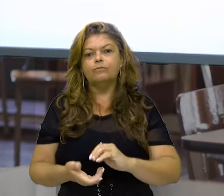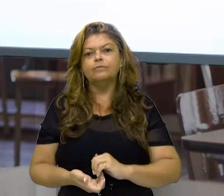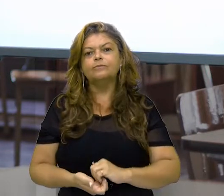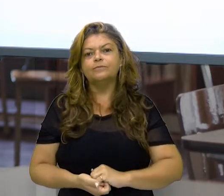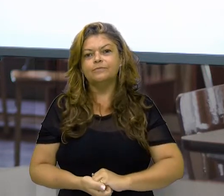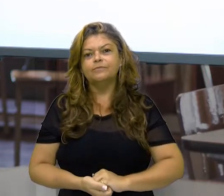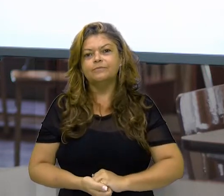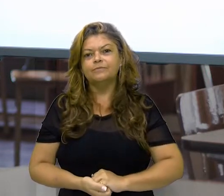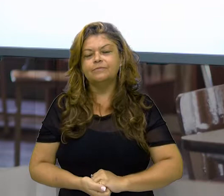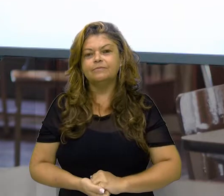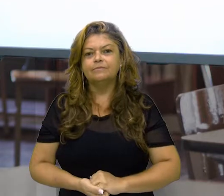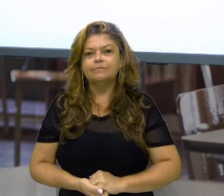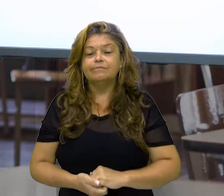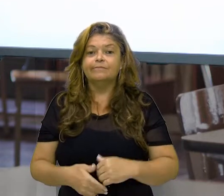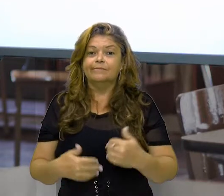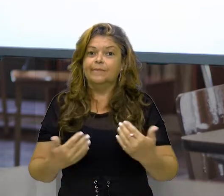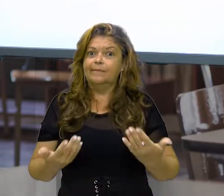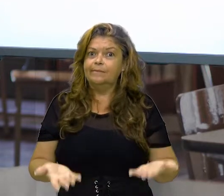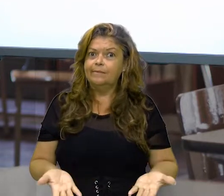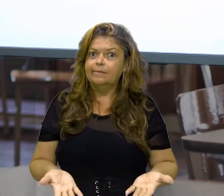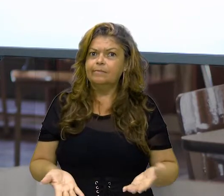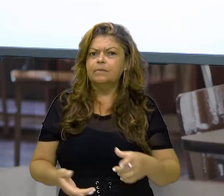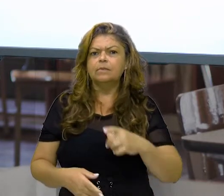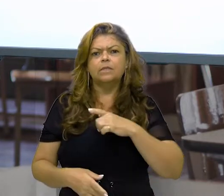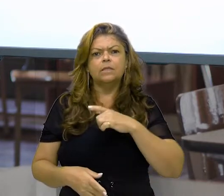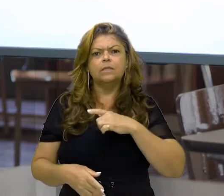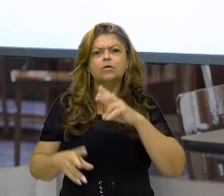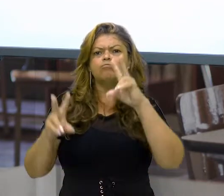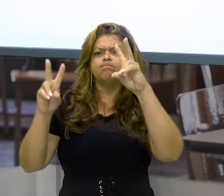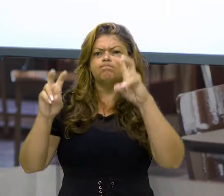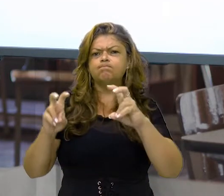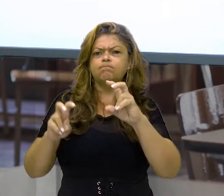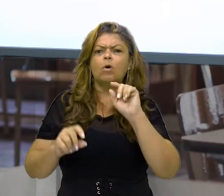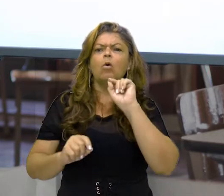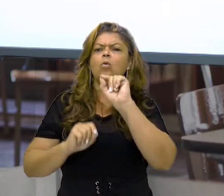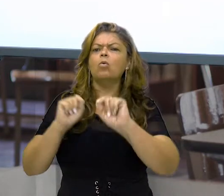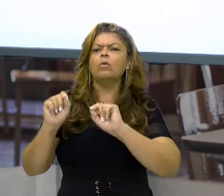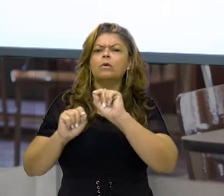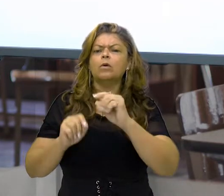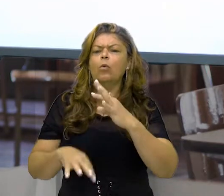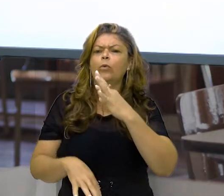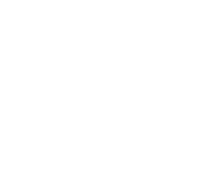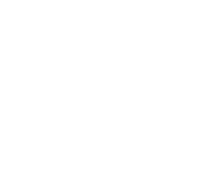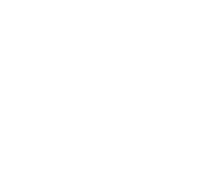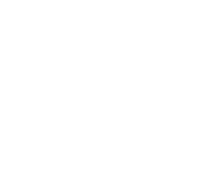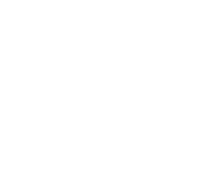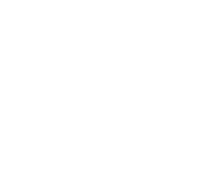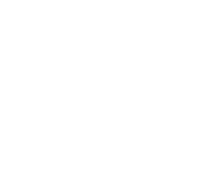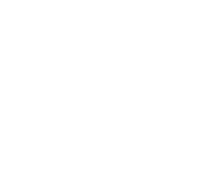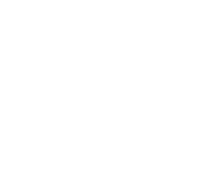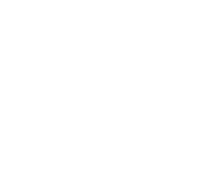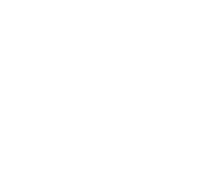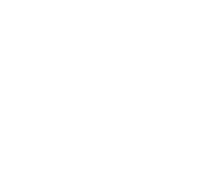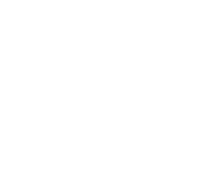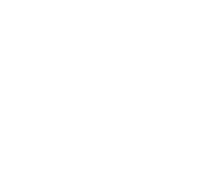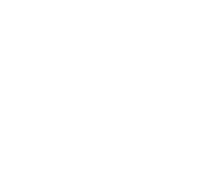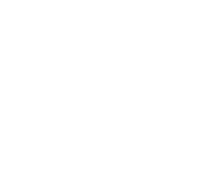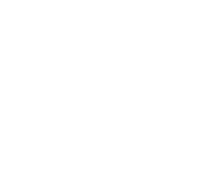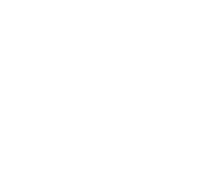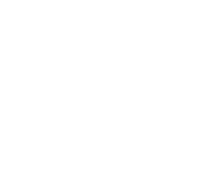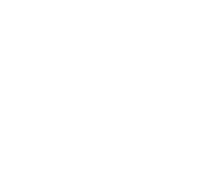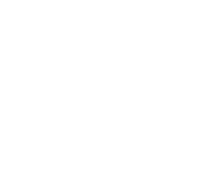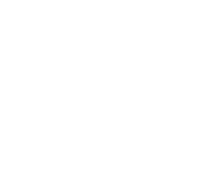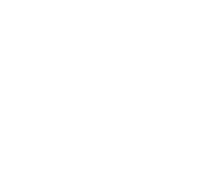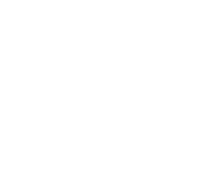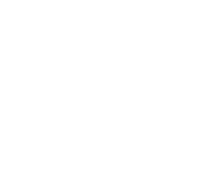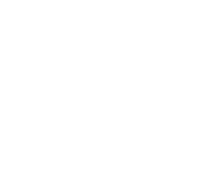que tem como objeto do conhecimento crenças, filosofias de vida e